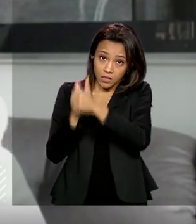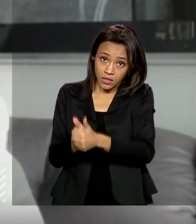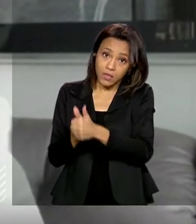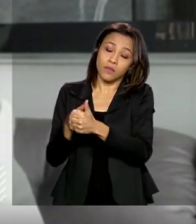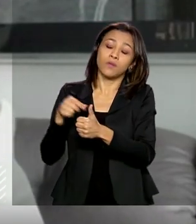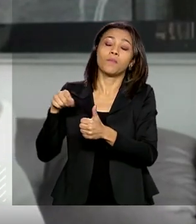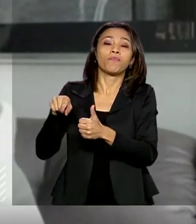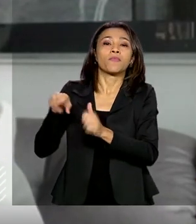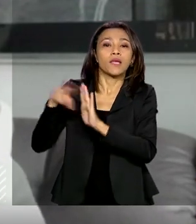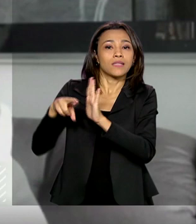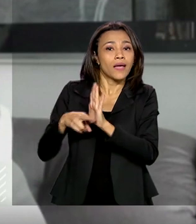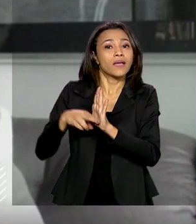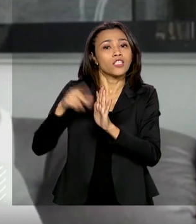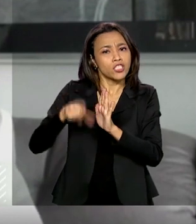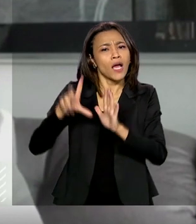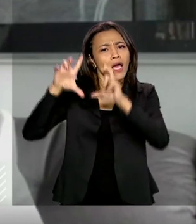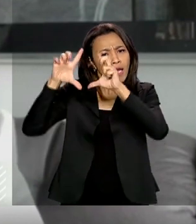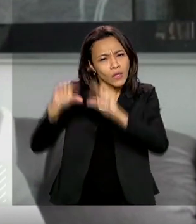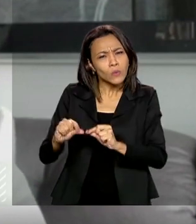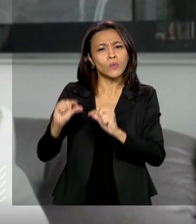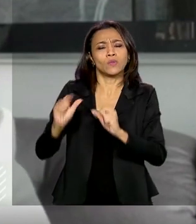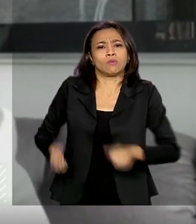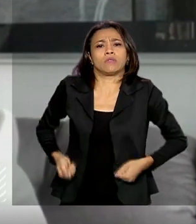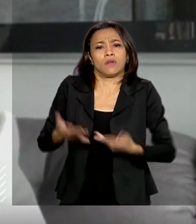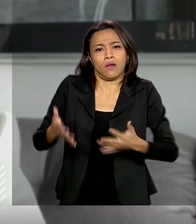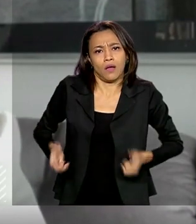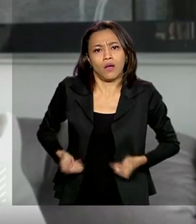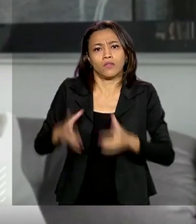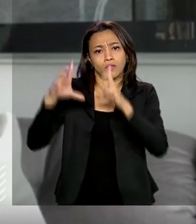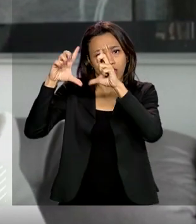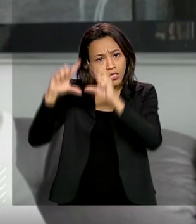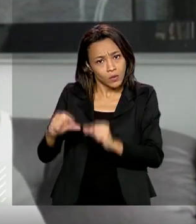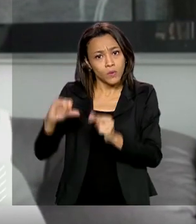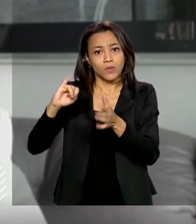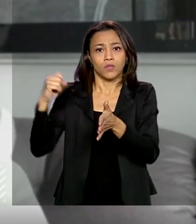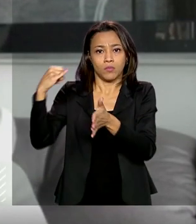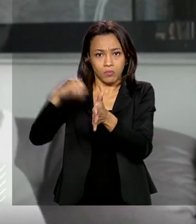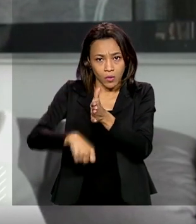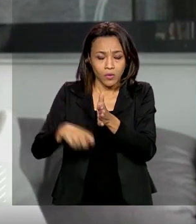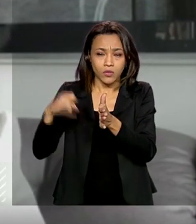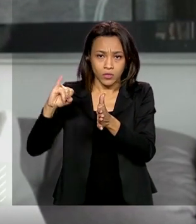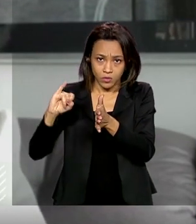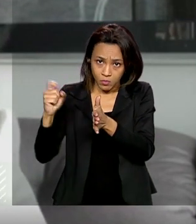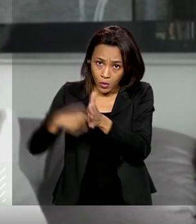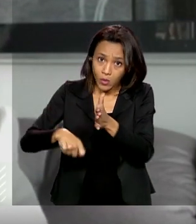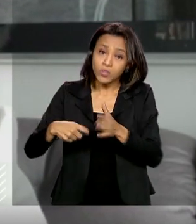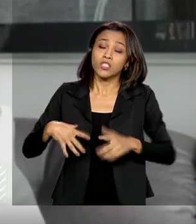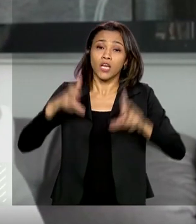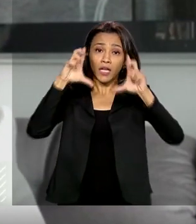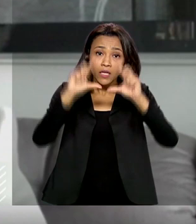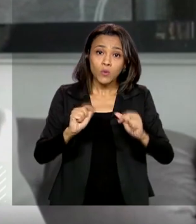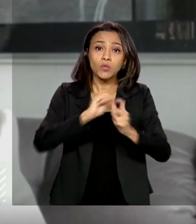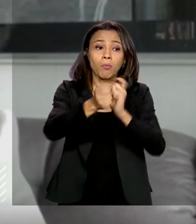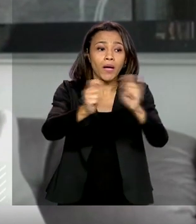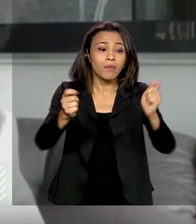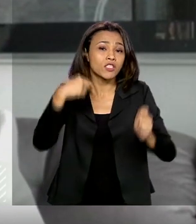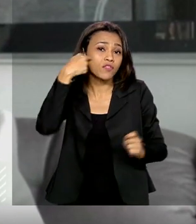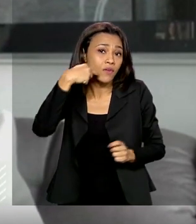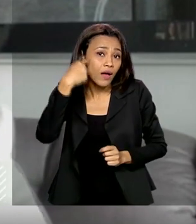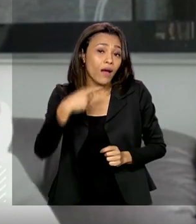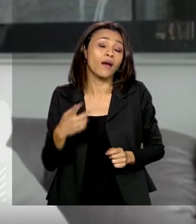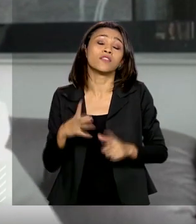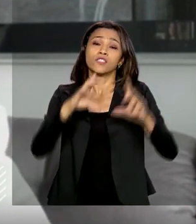cria toda uma simplificação que diminui custos, diminui custos de operação, diminui custos com advogados, depois para as demandas